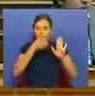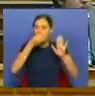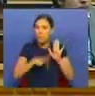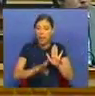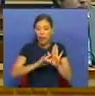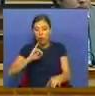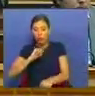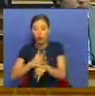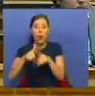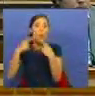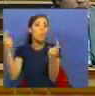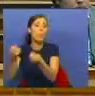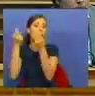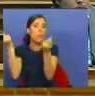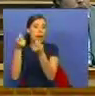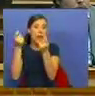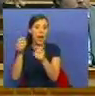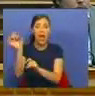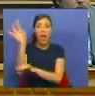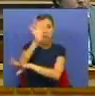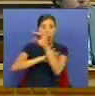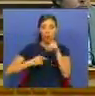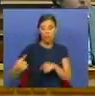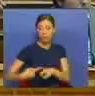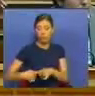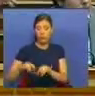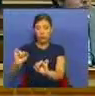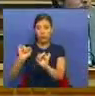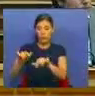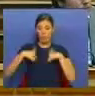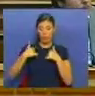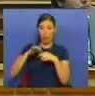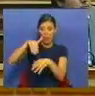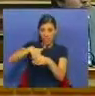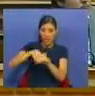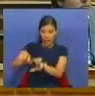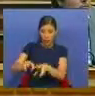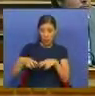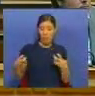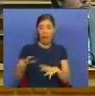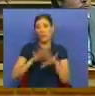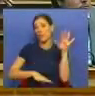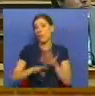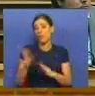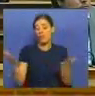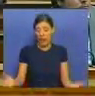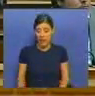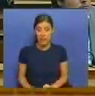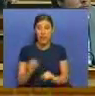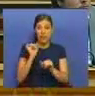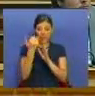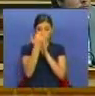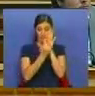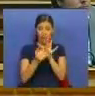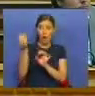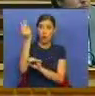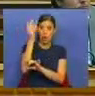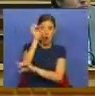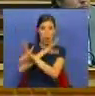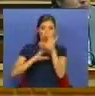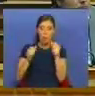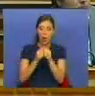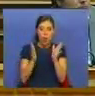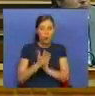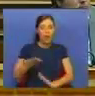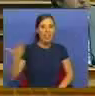outras propagandas que os euroentusiastas até da sua própria bancada vêm aqui fazer. Porque essa diretiva arruma todos